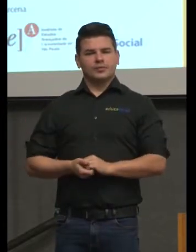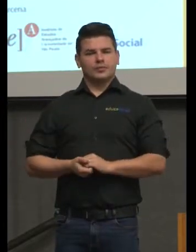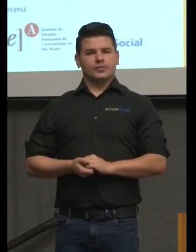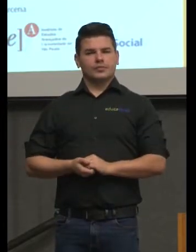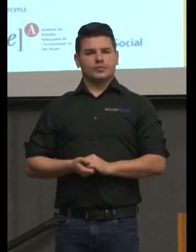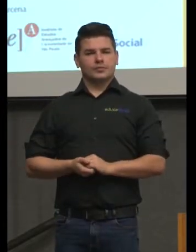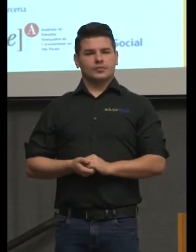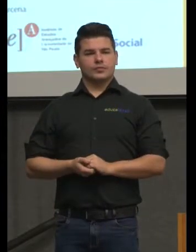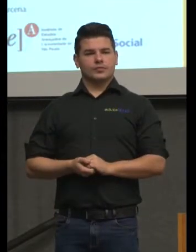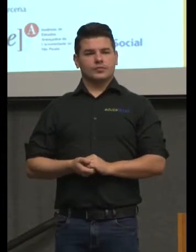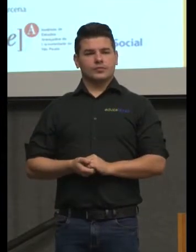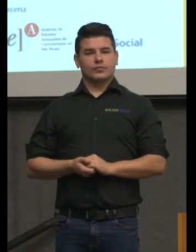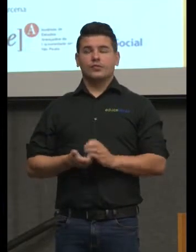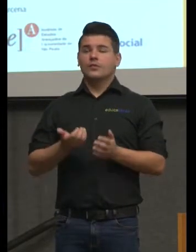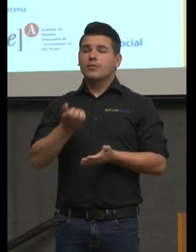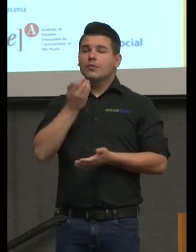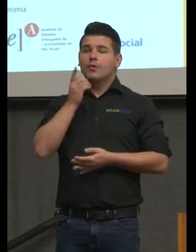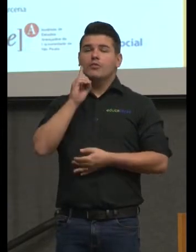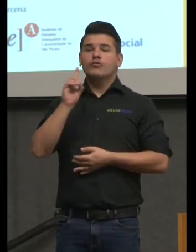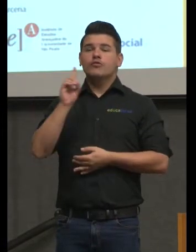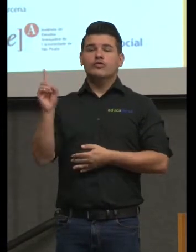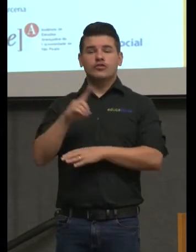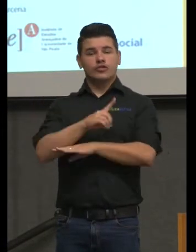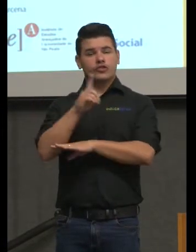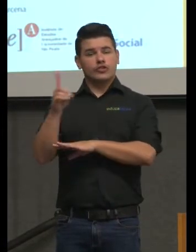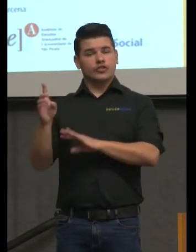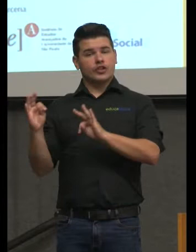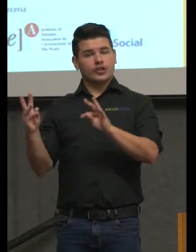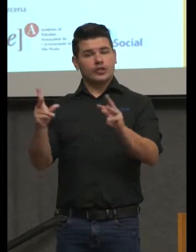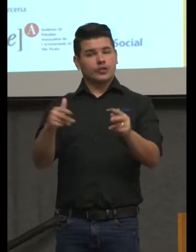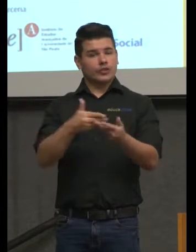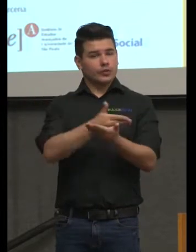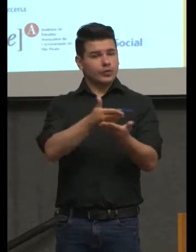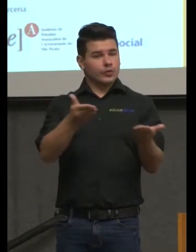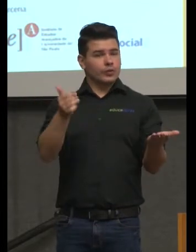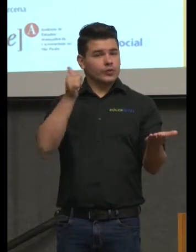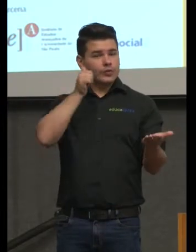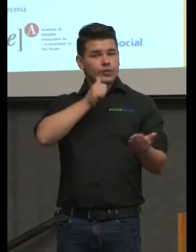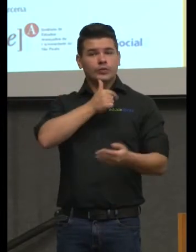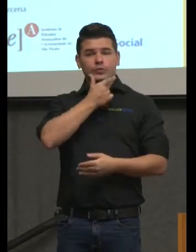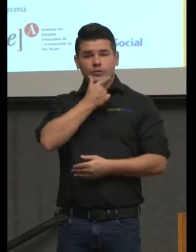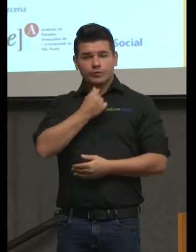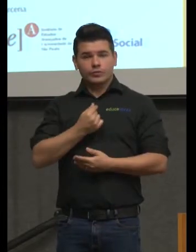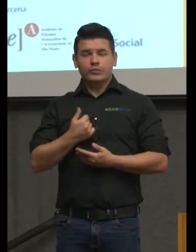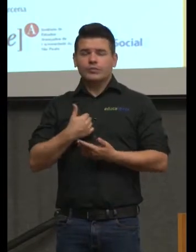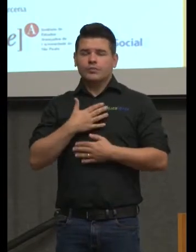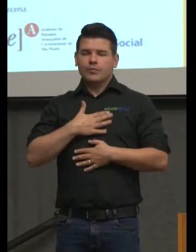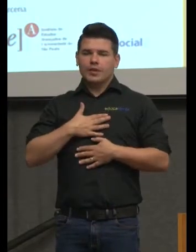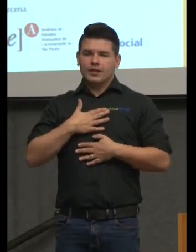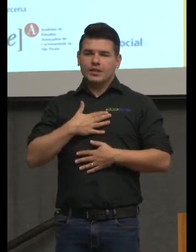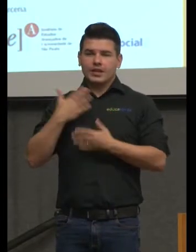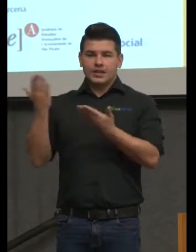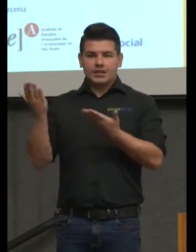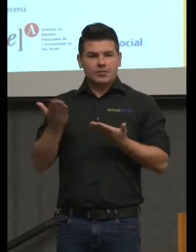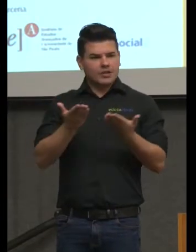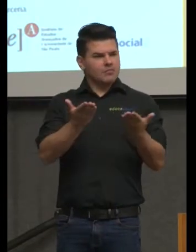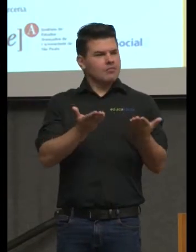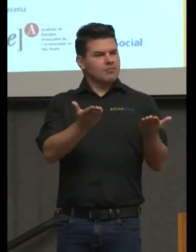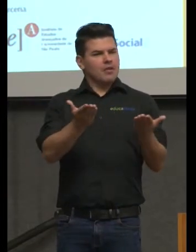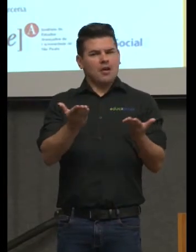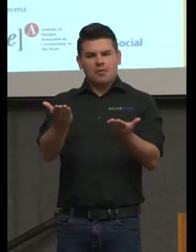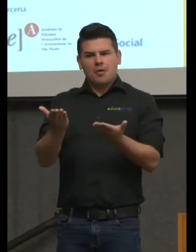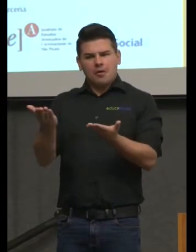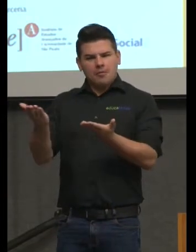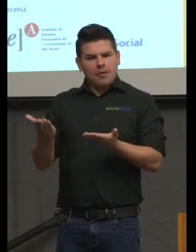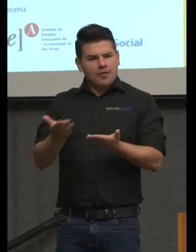Ju. Bom dia a todas e todos. É com muito prazer que nós recebemos e temos a casa cheia, como o professor